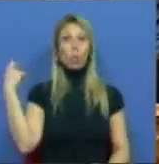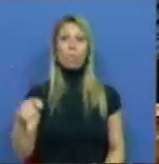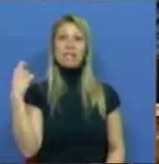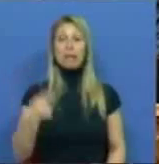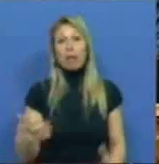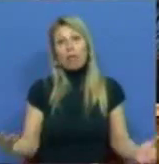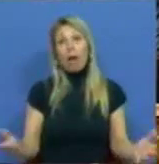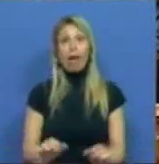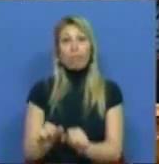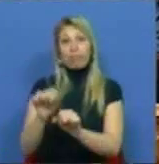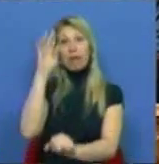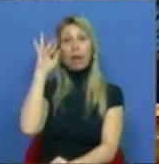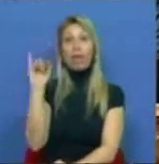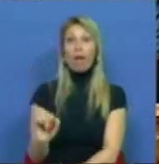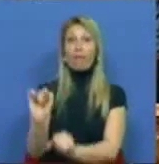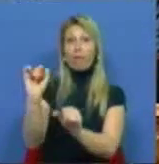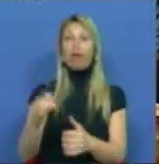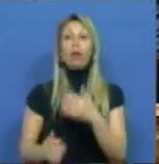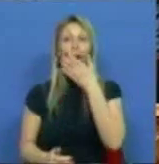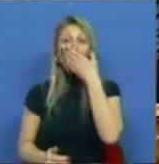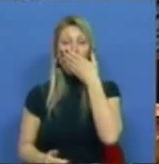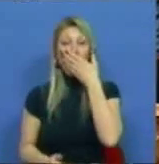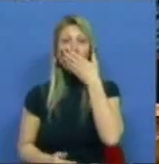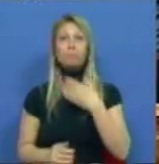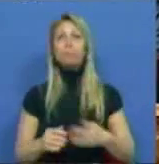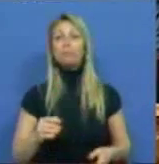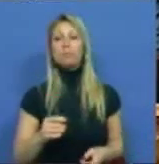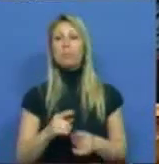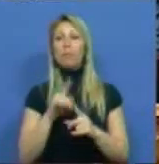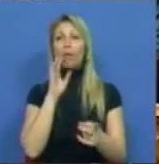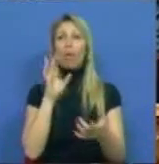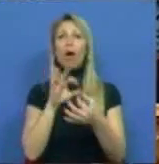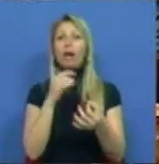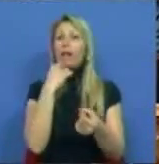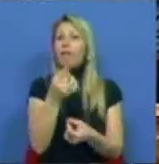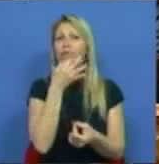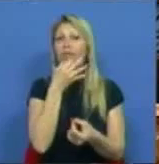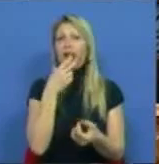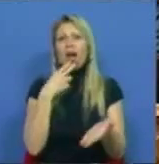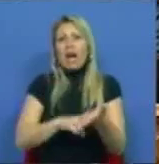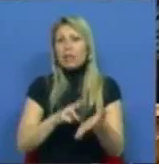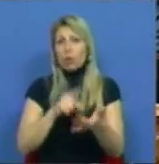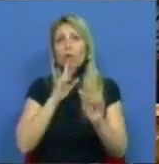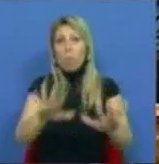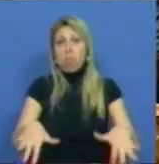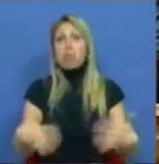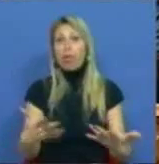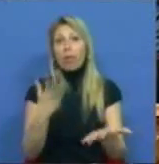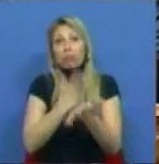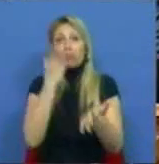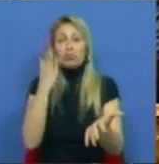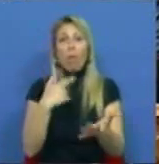ideológico, é um veto que invoca basicamente razões que se poderiam resumir ao